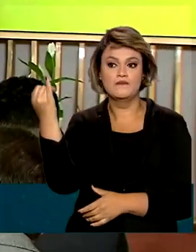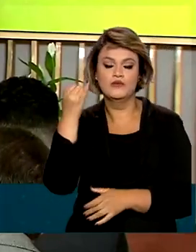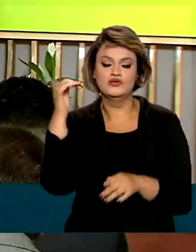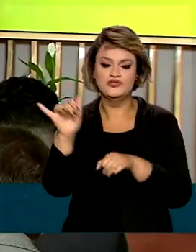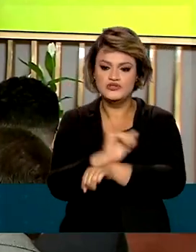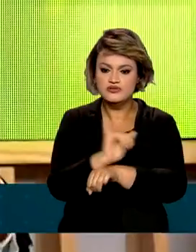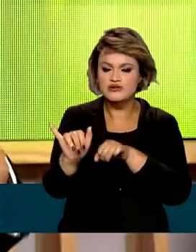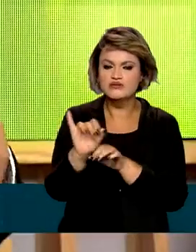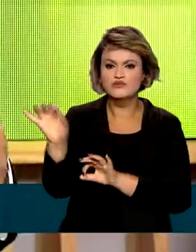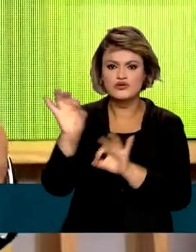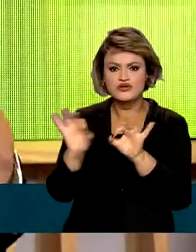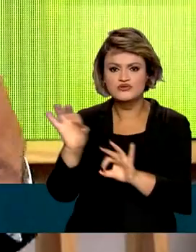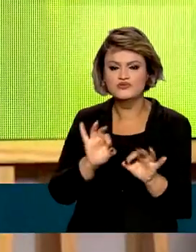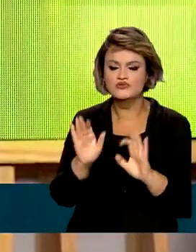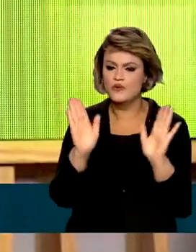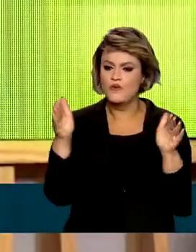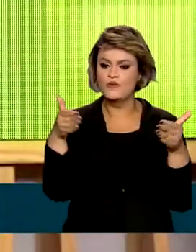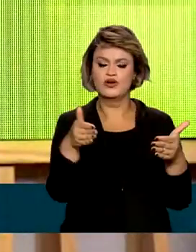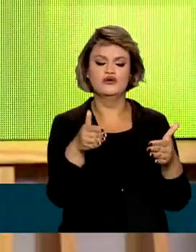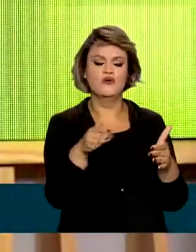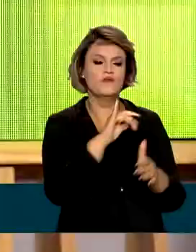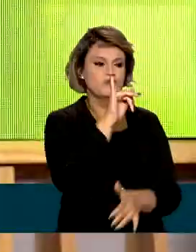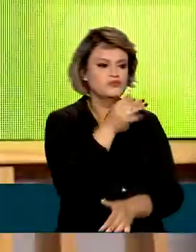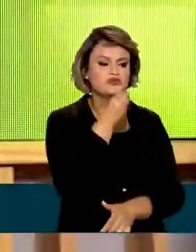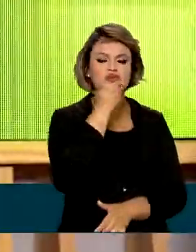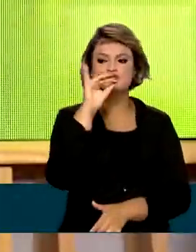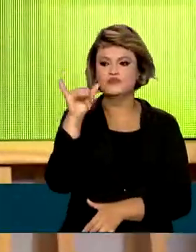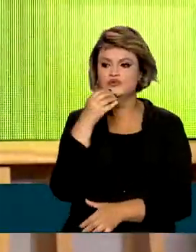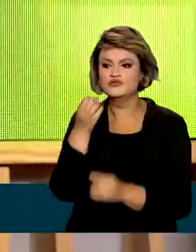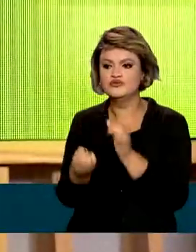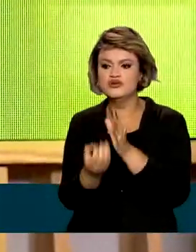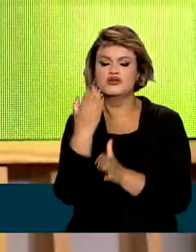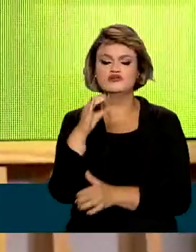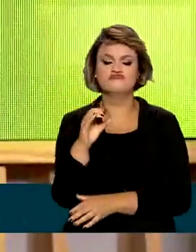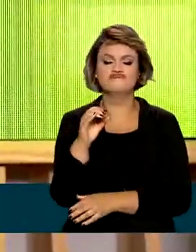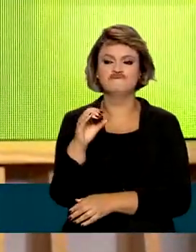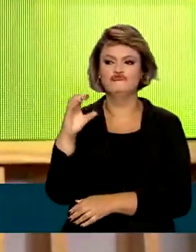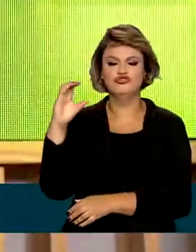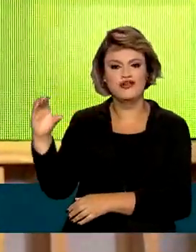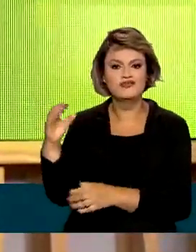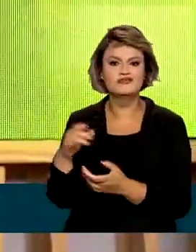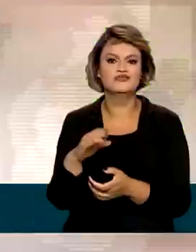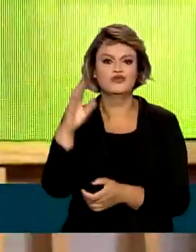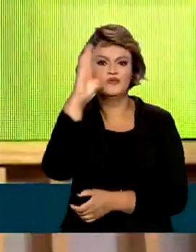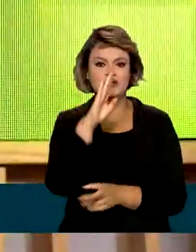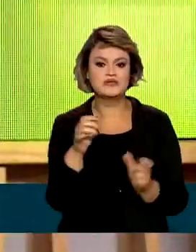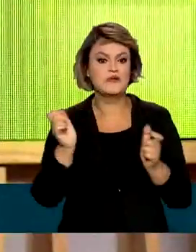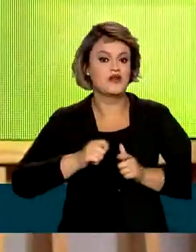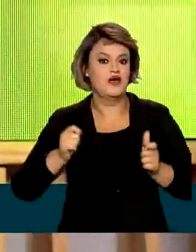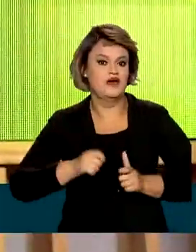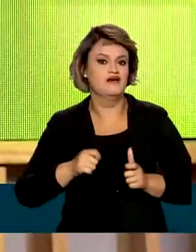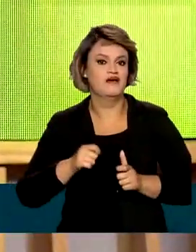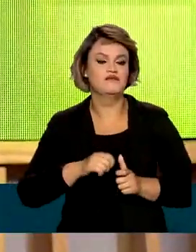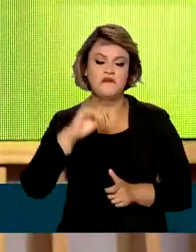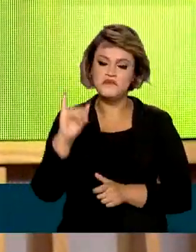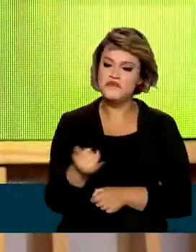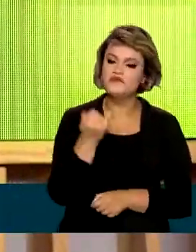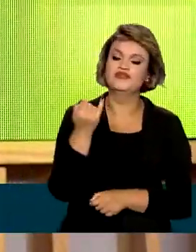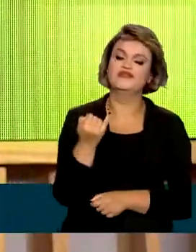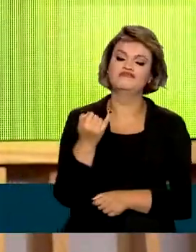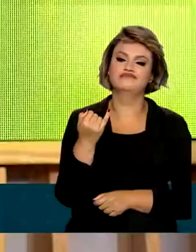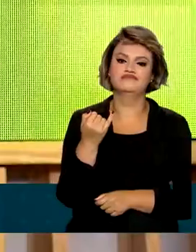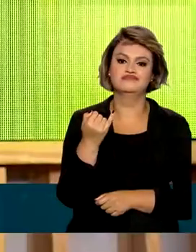estratégica, olhando, sim, as oportunidades de geração de crédito que o Brasil pode aproveitar